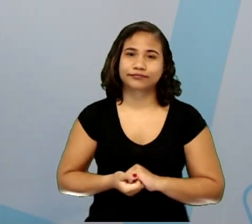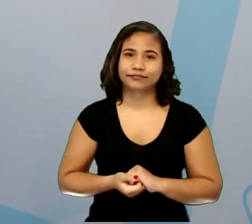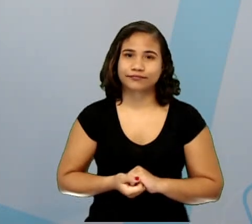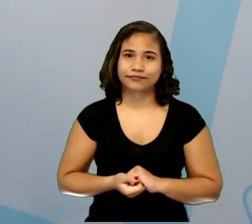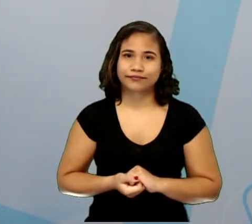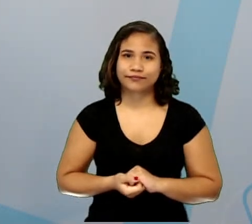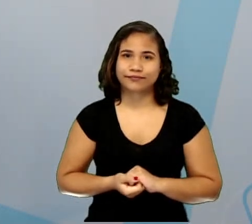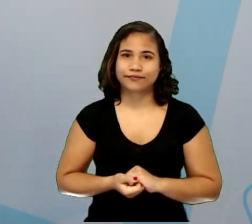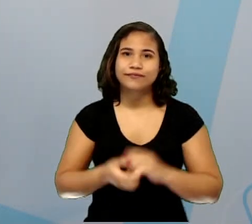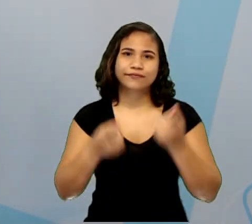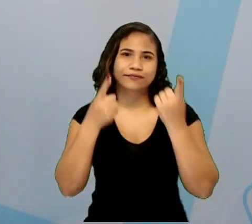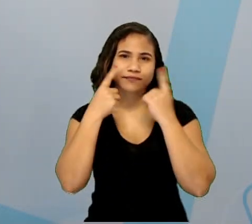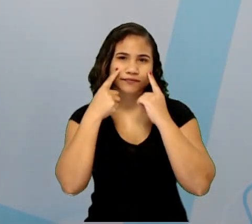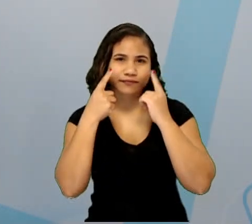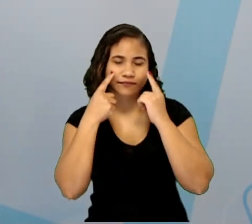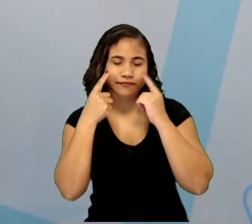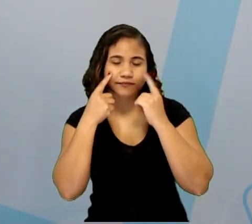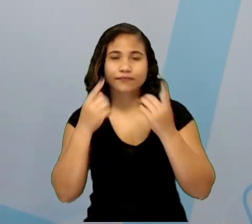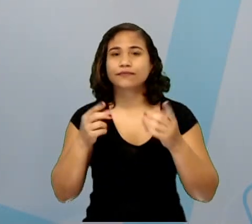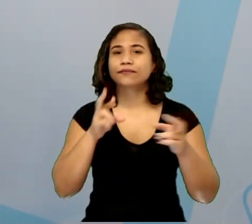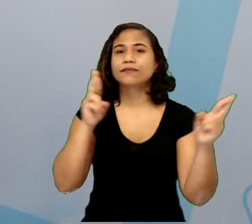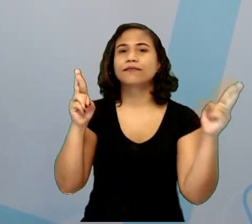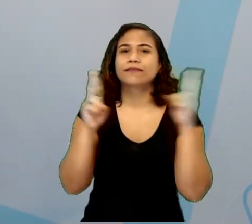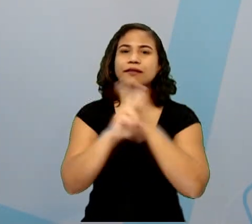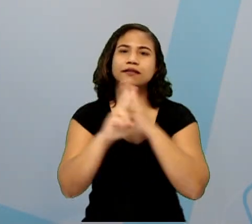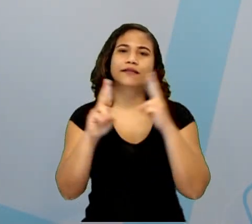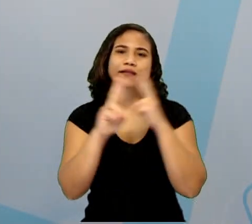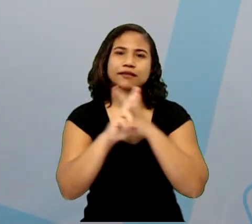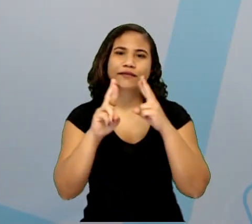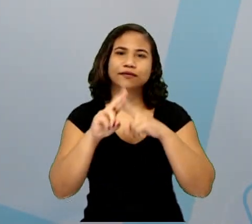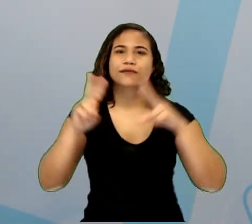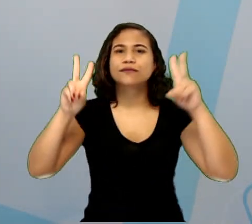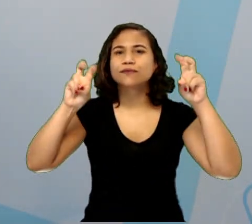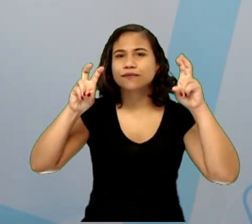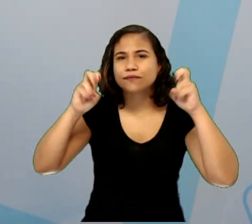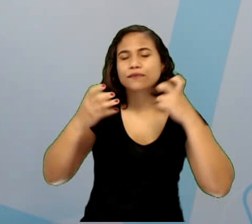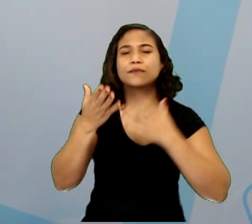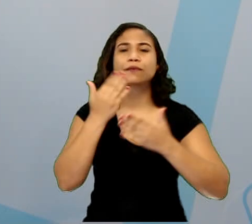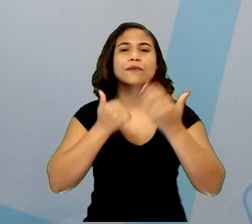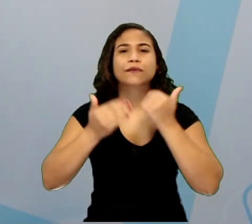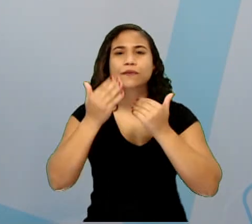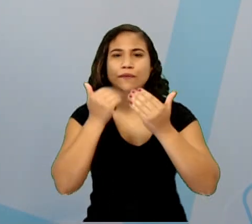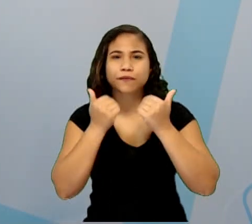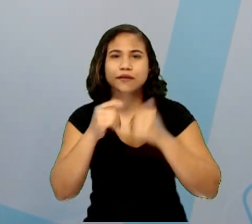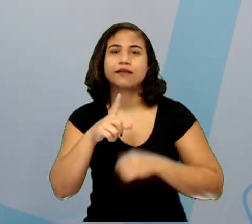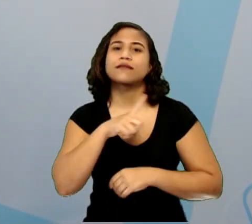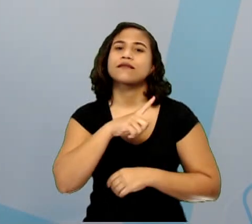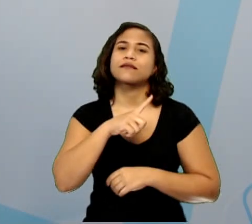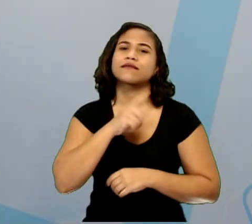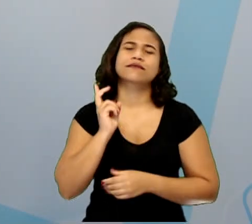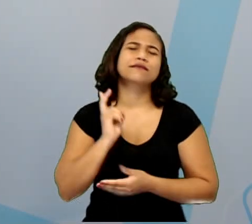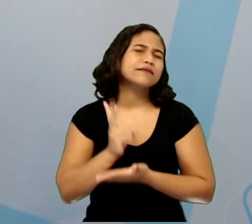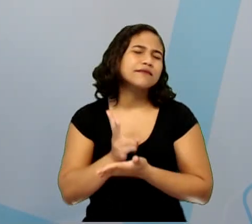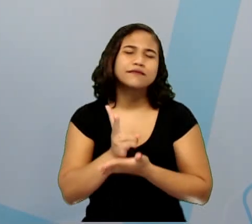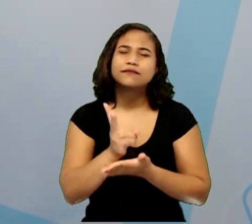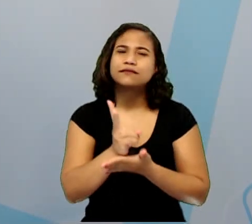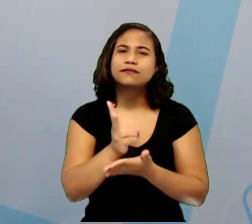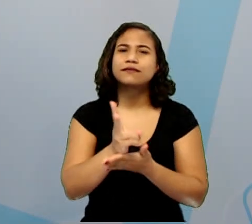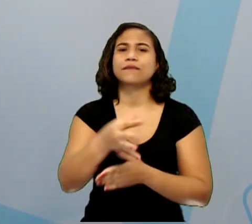Olha só, as relações alimentares, nas relações alimentares, eu sempre venho tomando